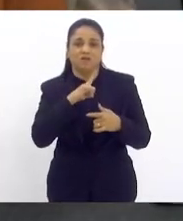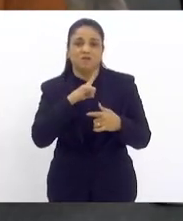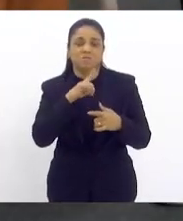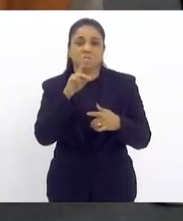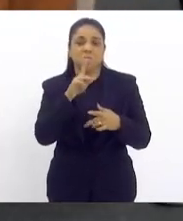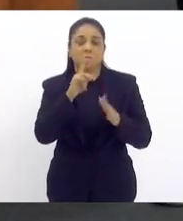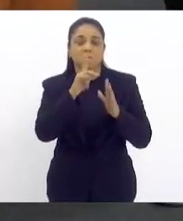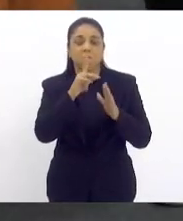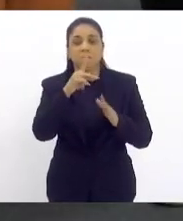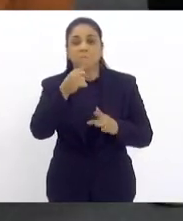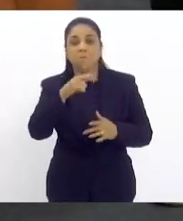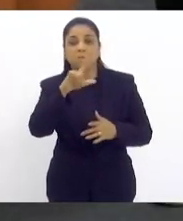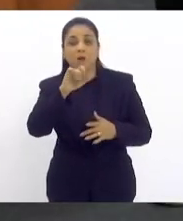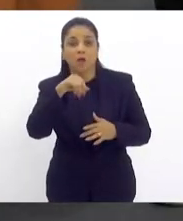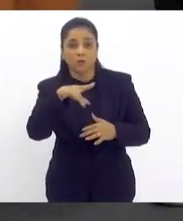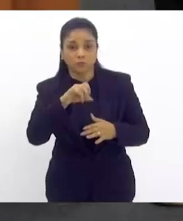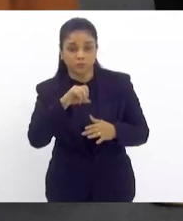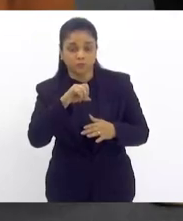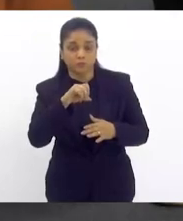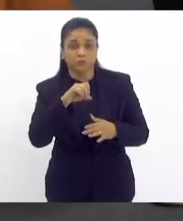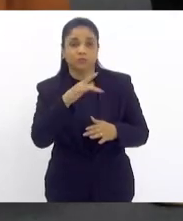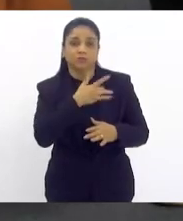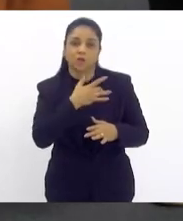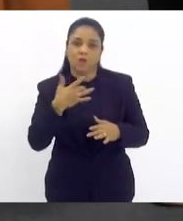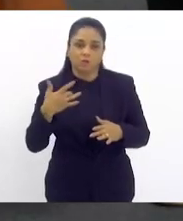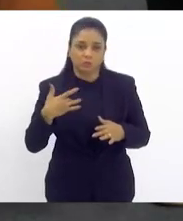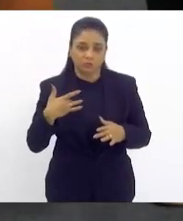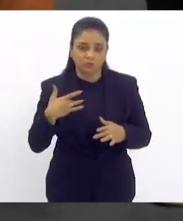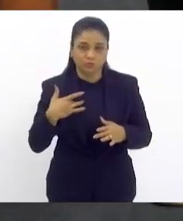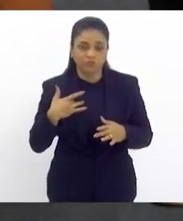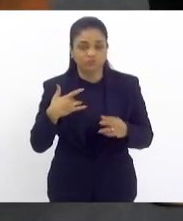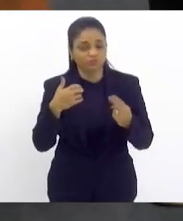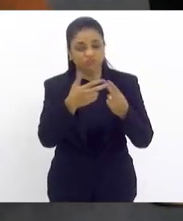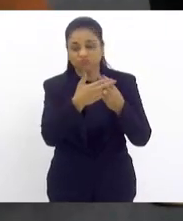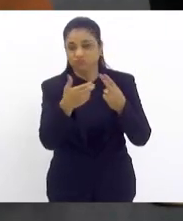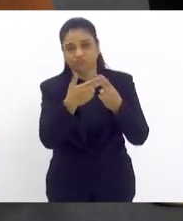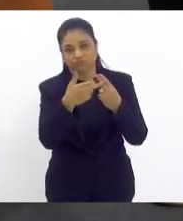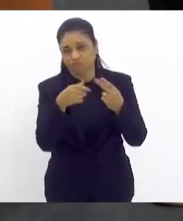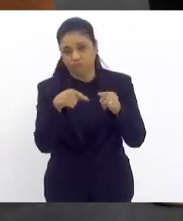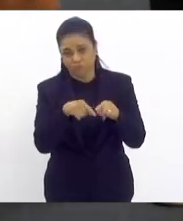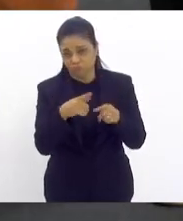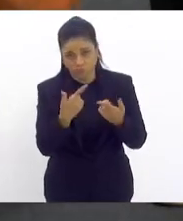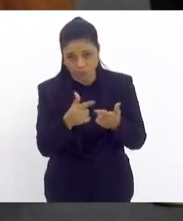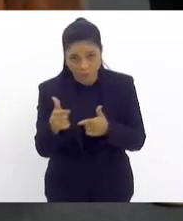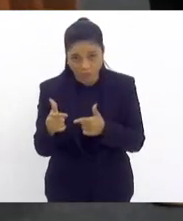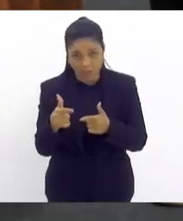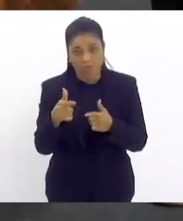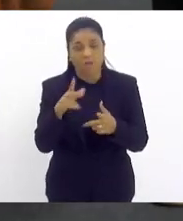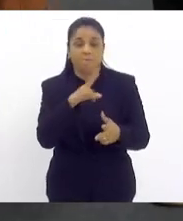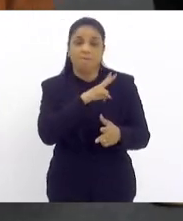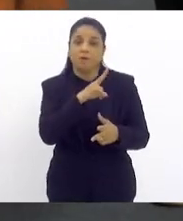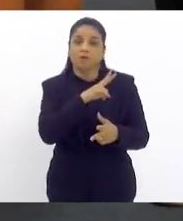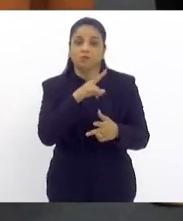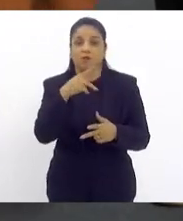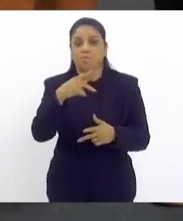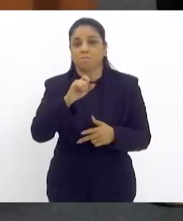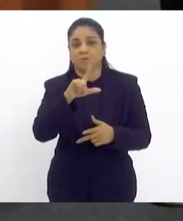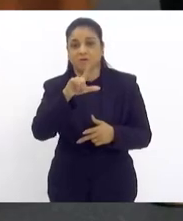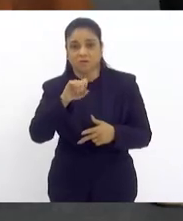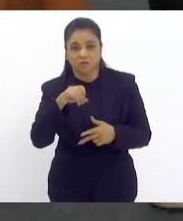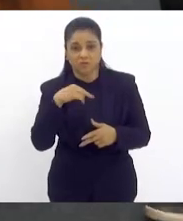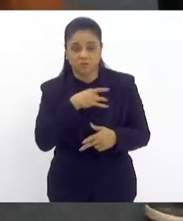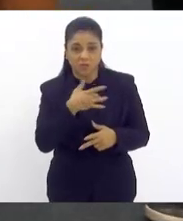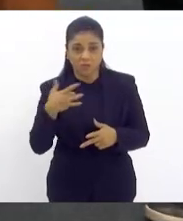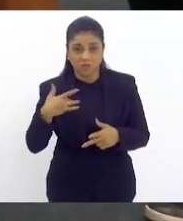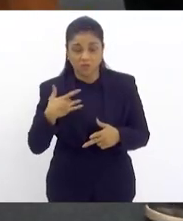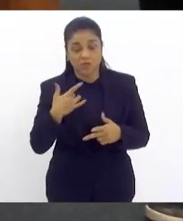metade das crianças pode não frequentar o estabelecimento do SUS. Mas nem por isso elas não devem ter o diagnóstico